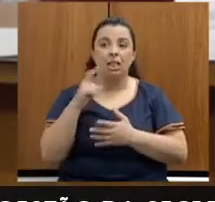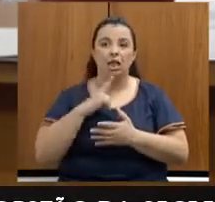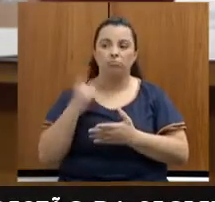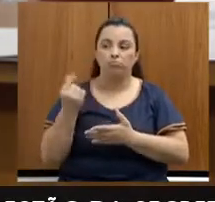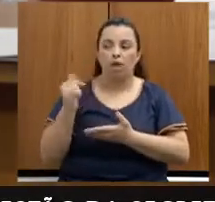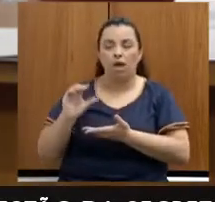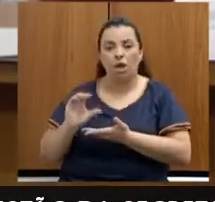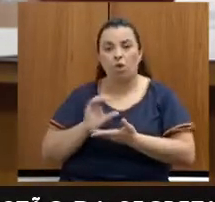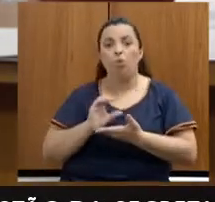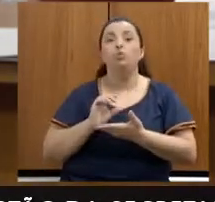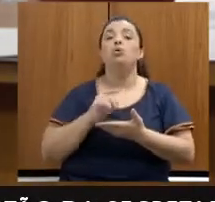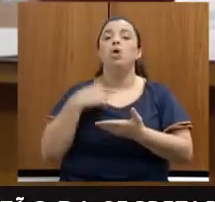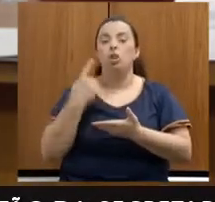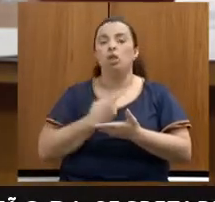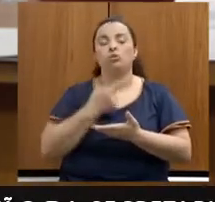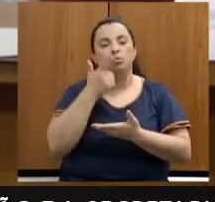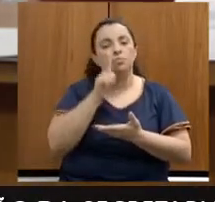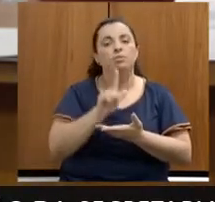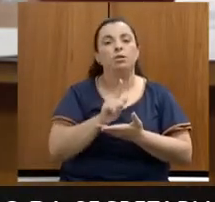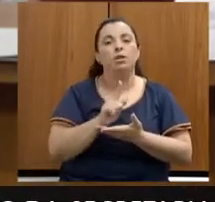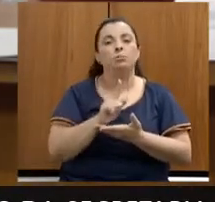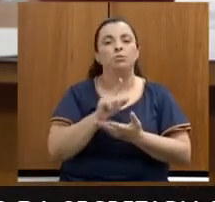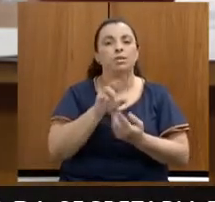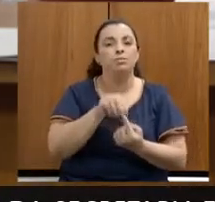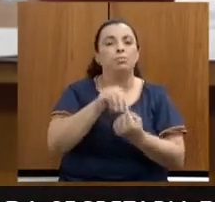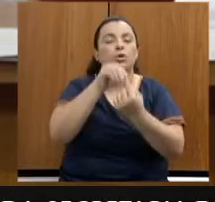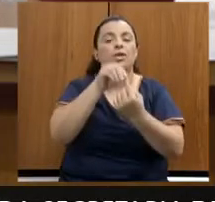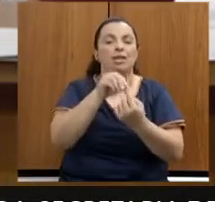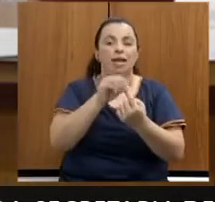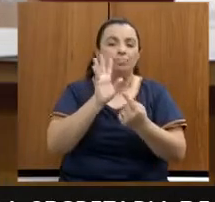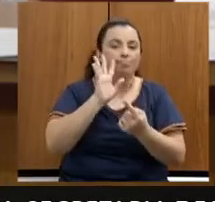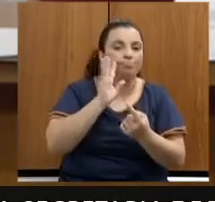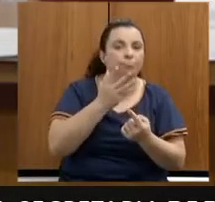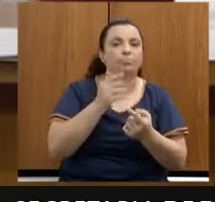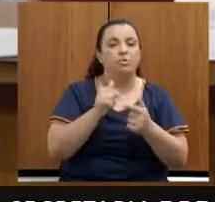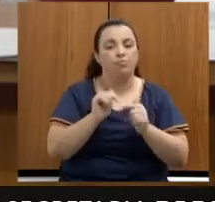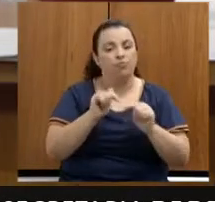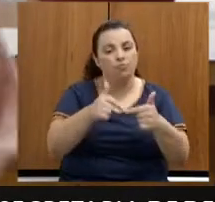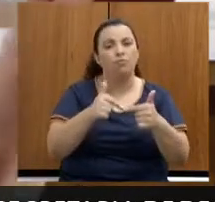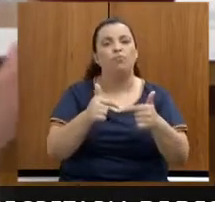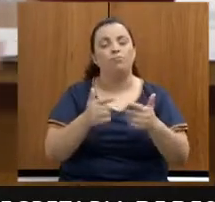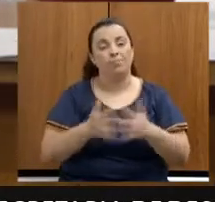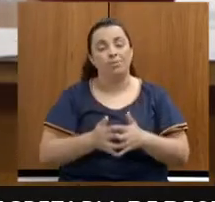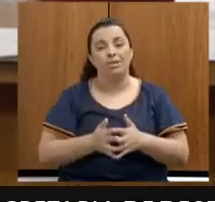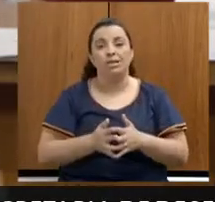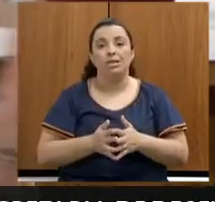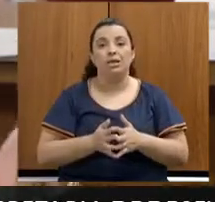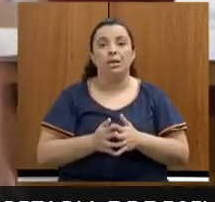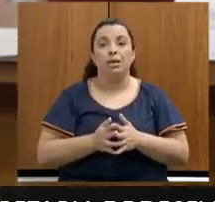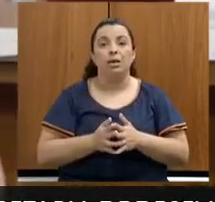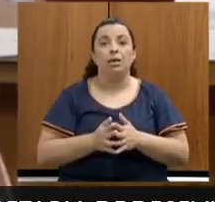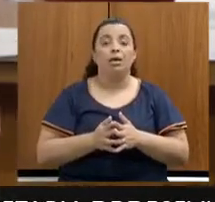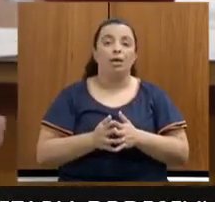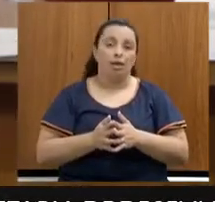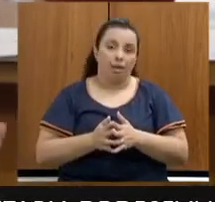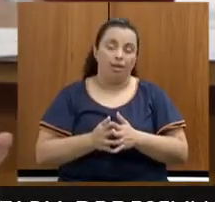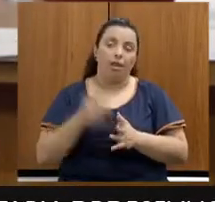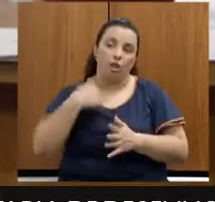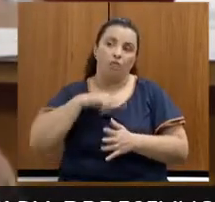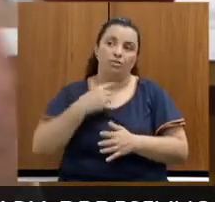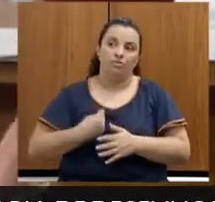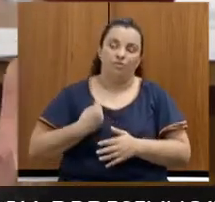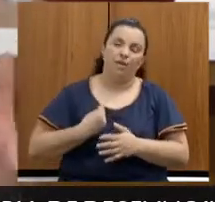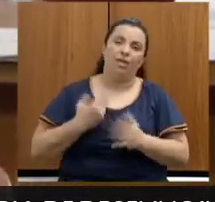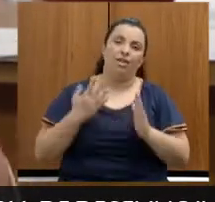nós trabalharíamos as prioridades. Eu acho que, acima de tudo, nós nunca vamos ter, acho que na nossa vida é assim também, na nossa casa,